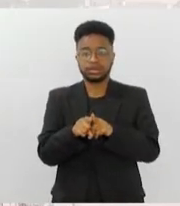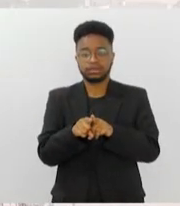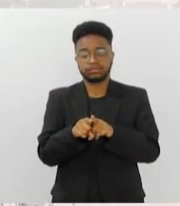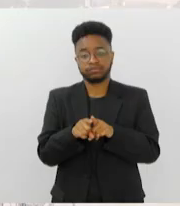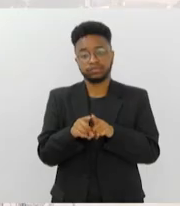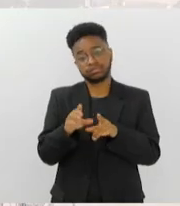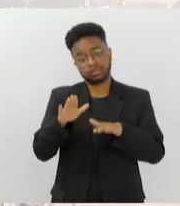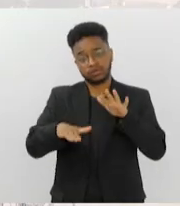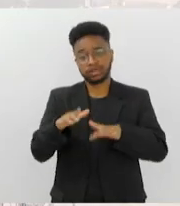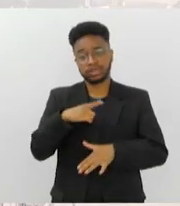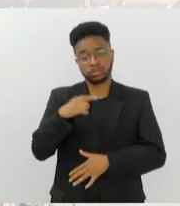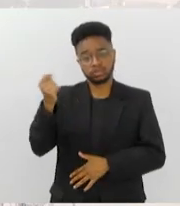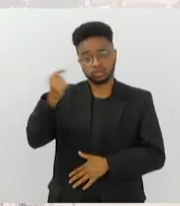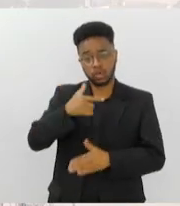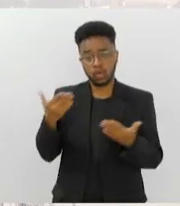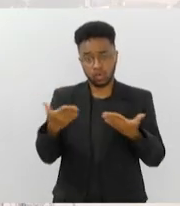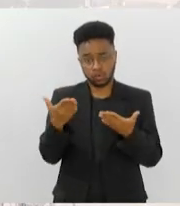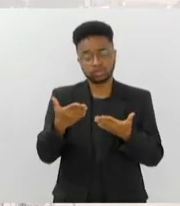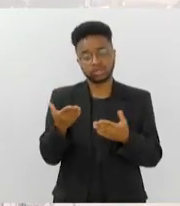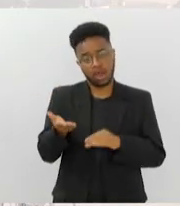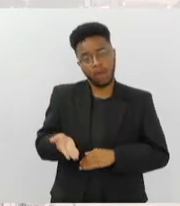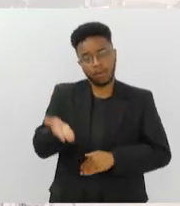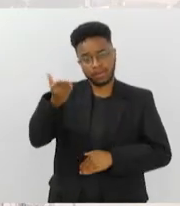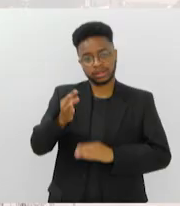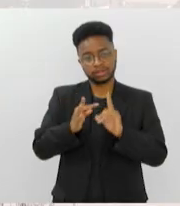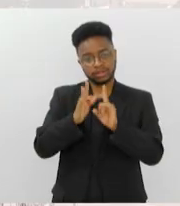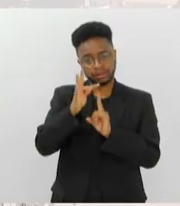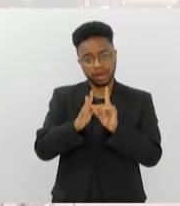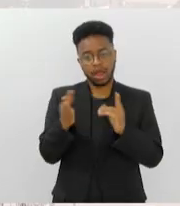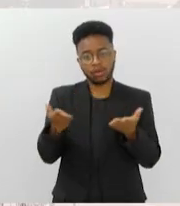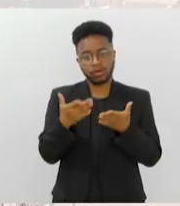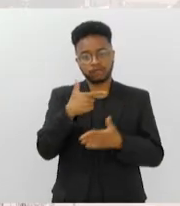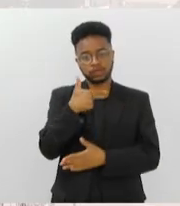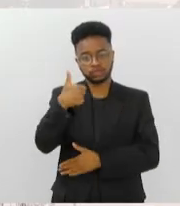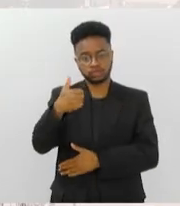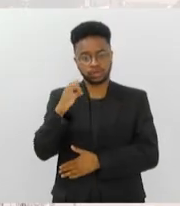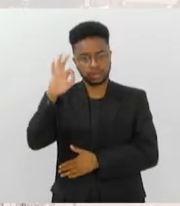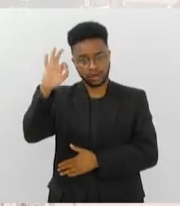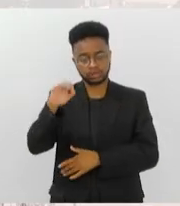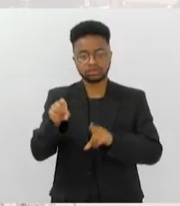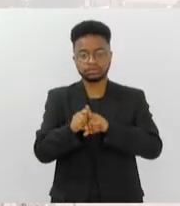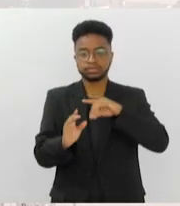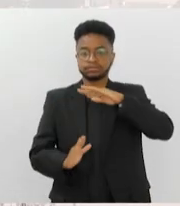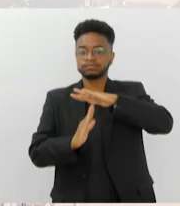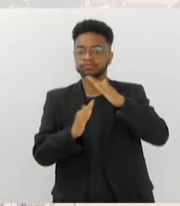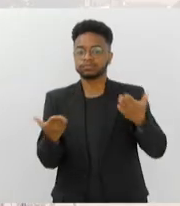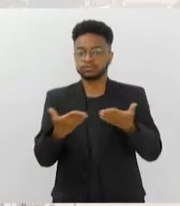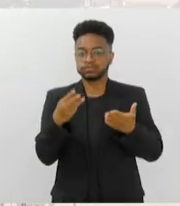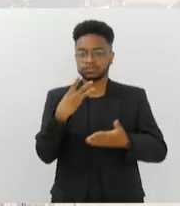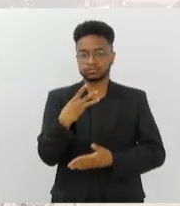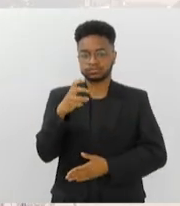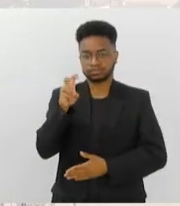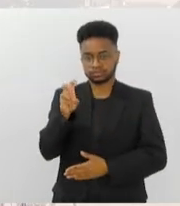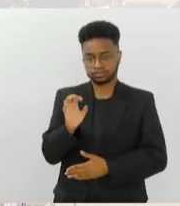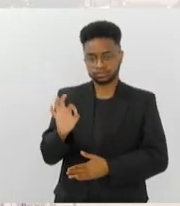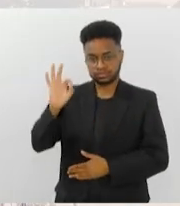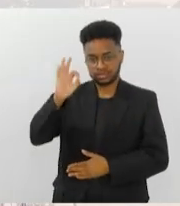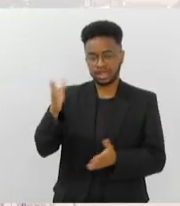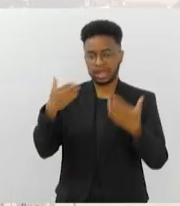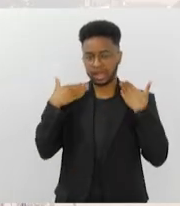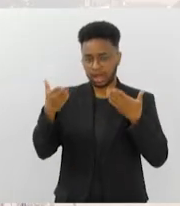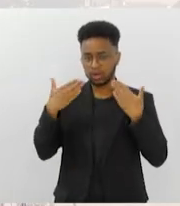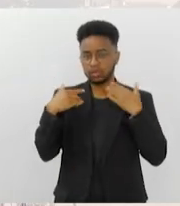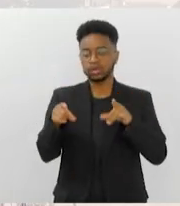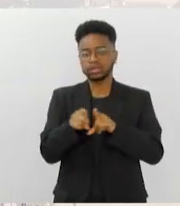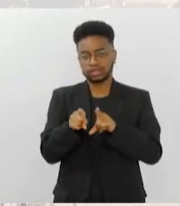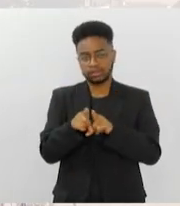sol aí durante o dia. A temperatura vai subindo, nesse momento faz 21 graus. A máxima prevista para hoje é de 35 graus, bastante calor. E há